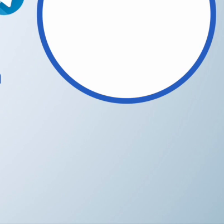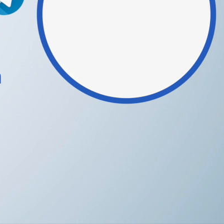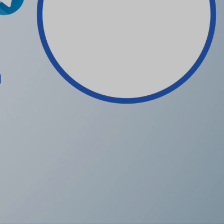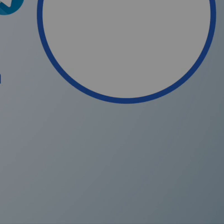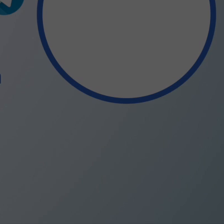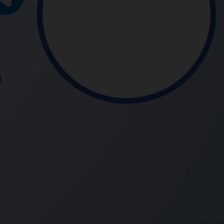Obrigado. Obrigado. Obrigado. Obrigado.